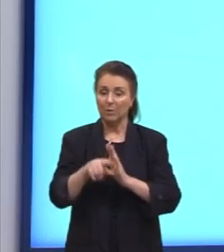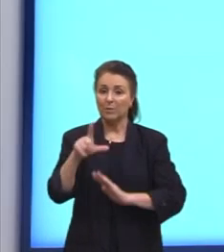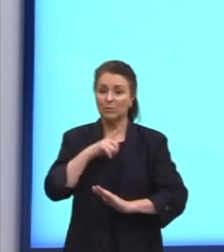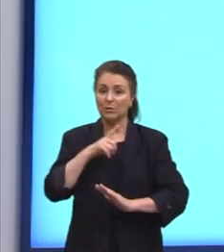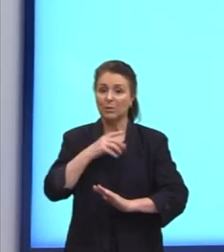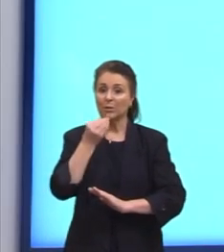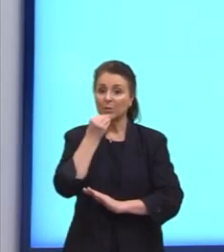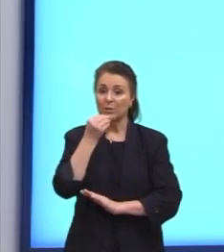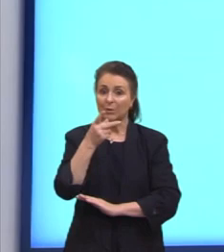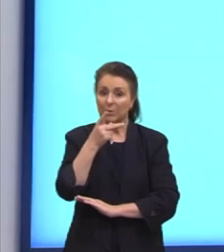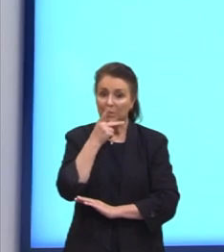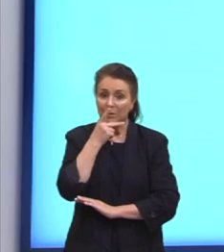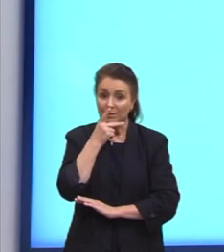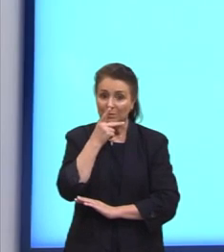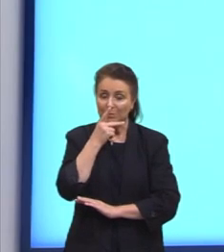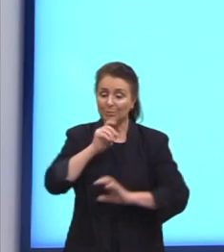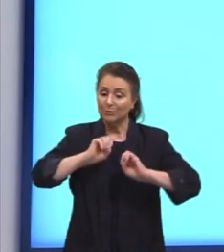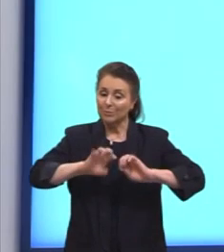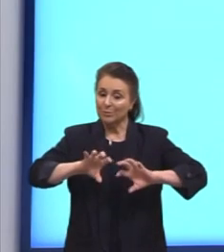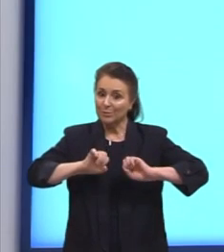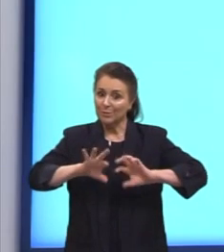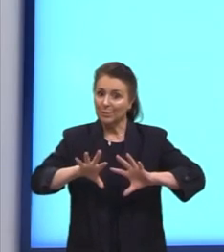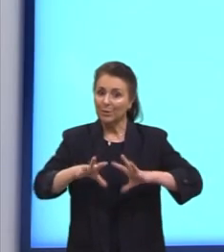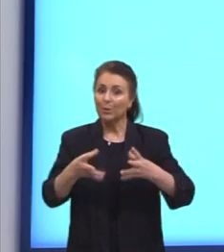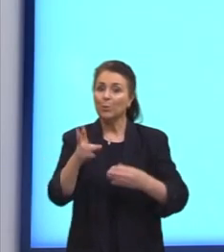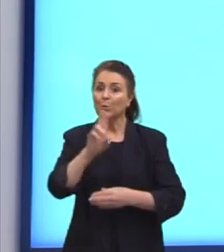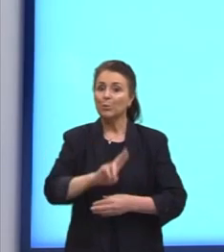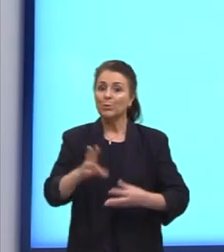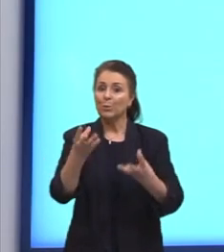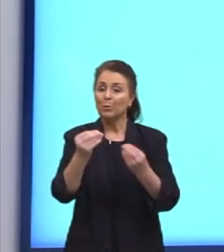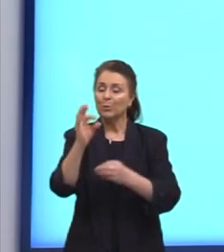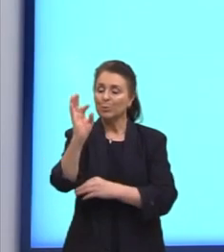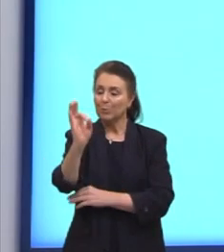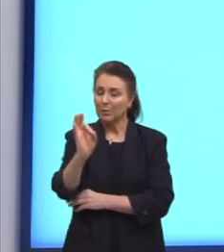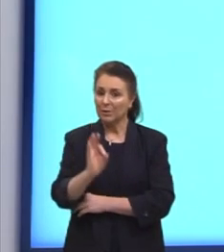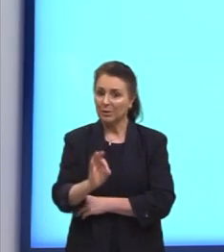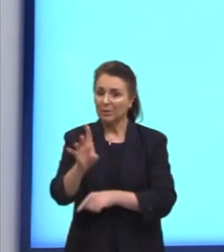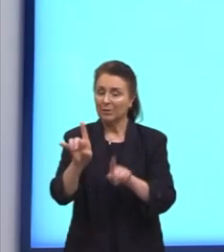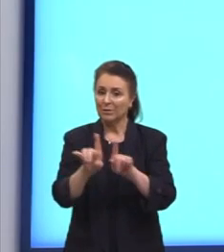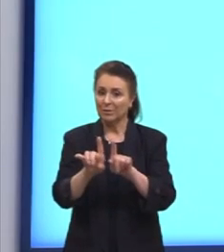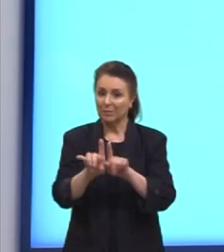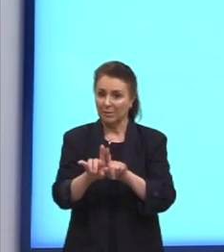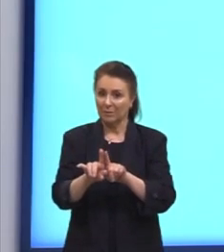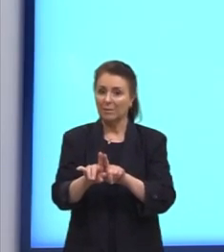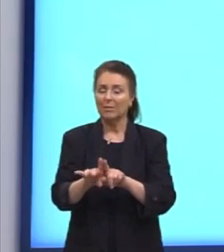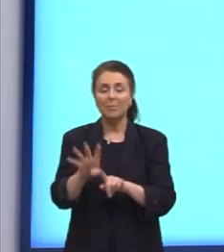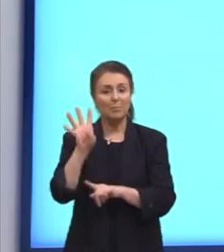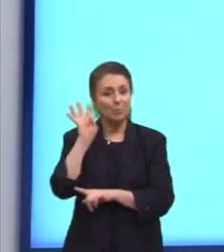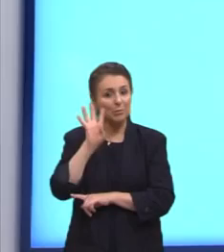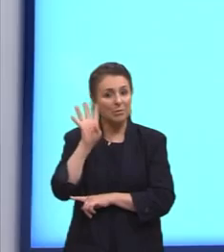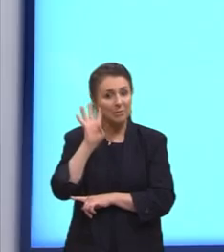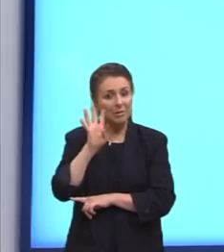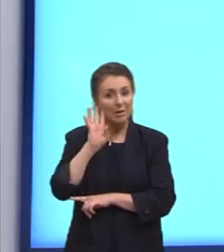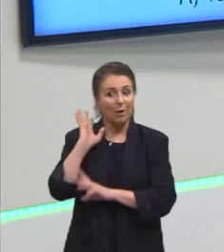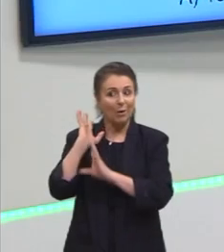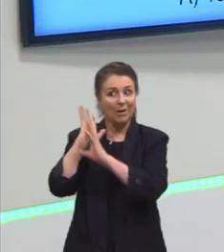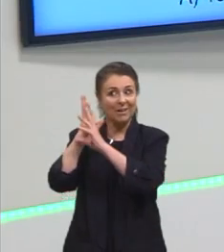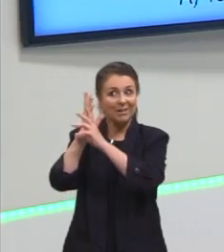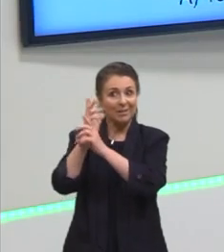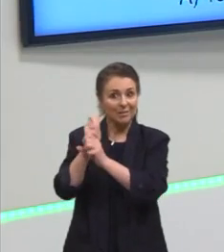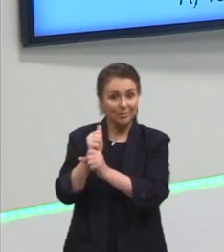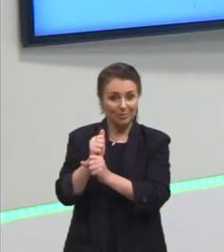probabilidade, nós trabalhamos muito, né, com a porcentagem também, que é bem bacana da gente dar uma retomada.